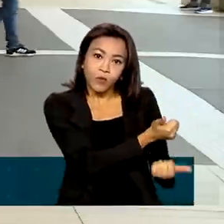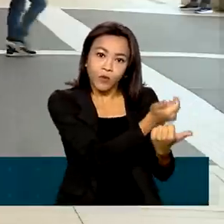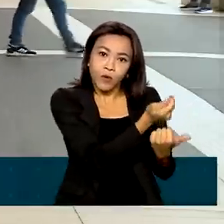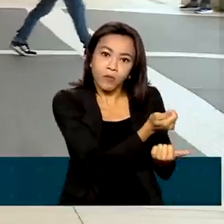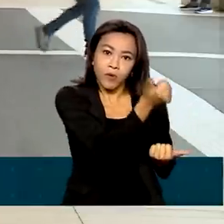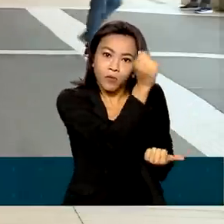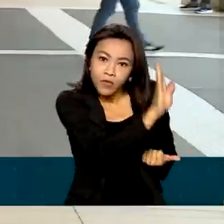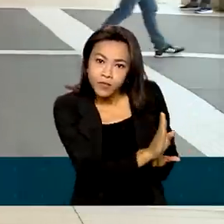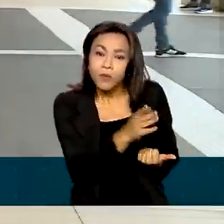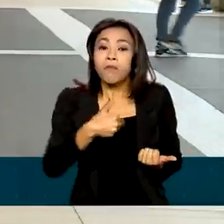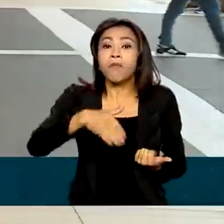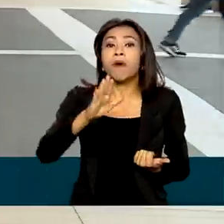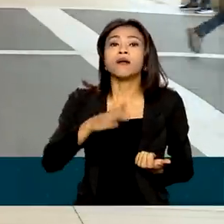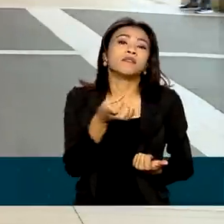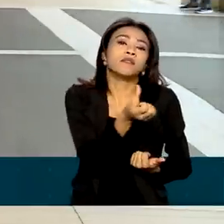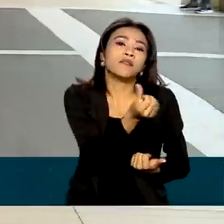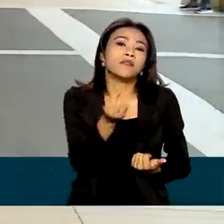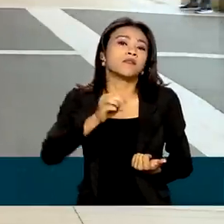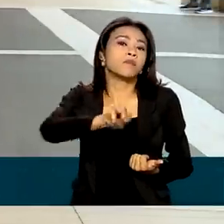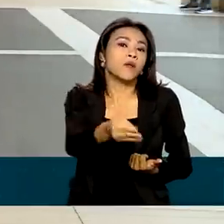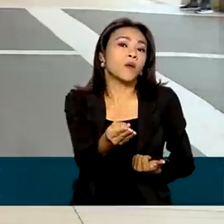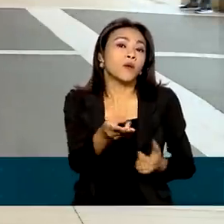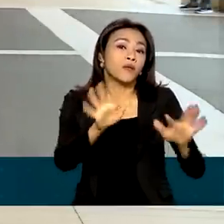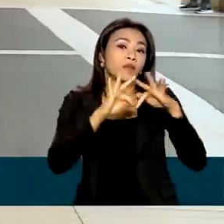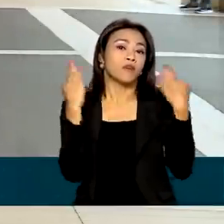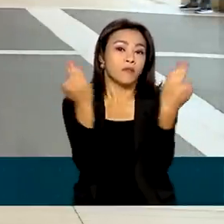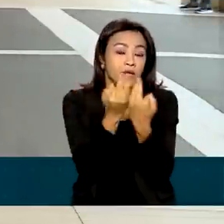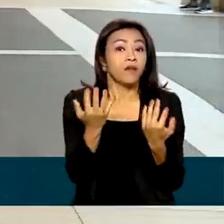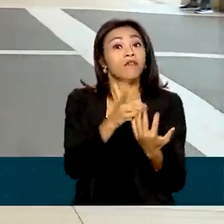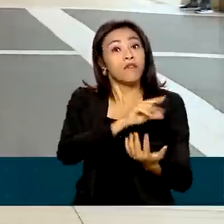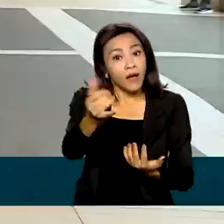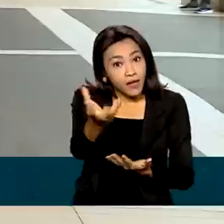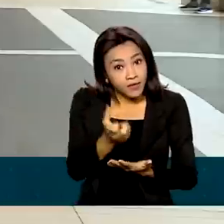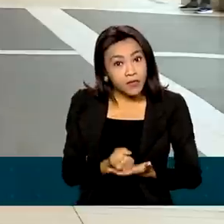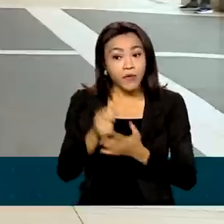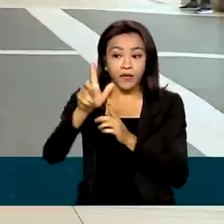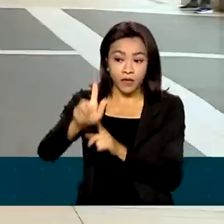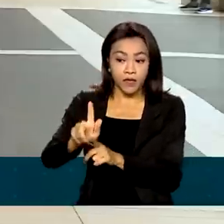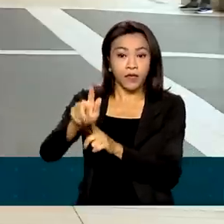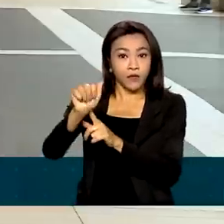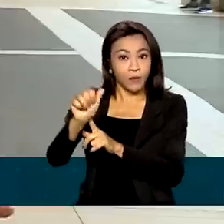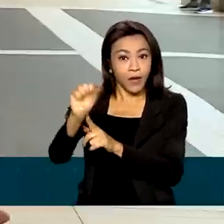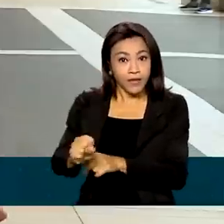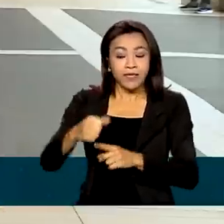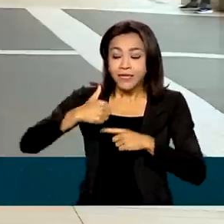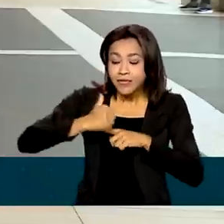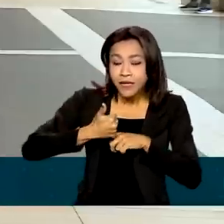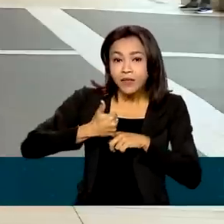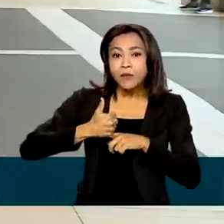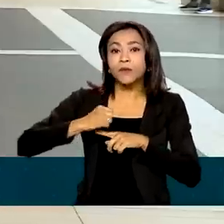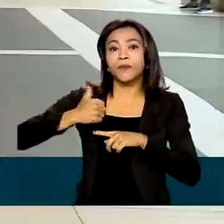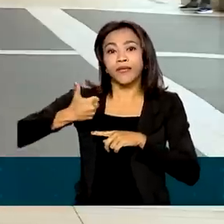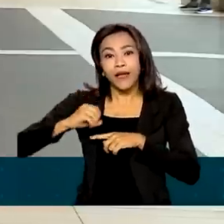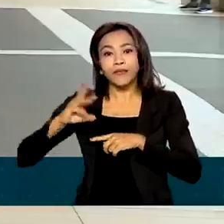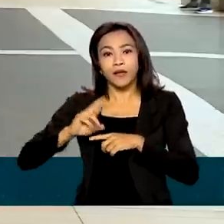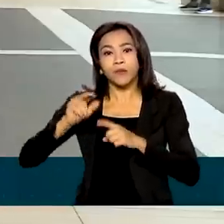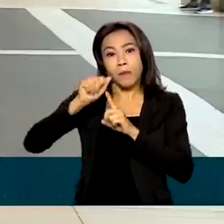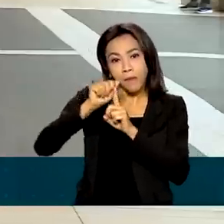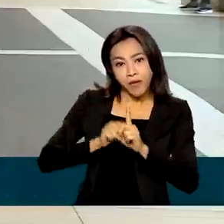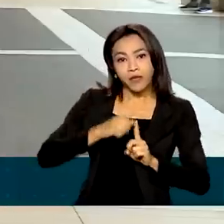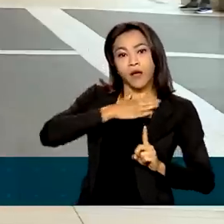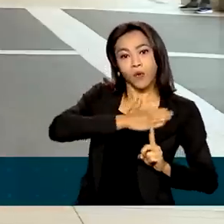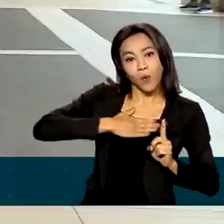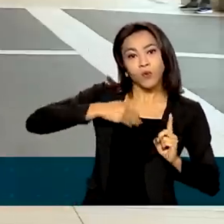e 600 mil famílias vão receber o valor médio integral do botijão de gás, 110 reais, nos meses de agosto,